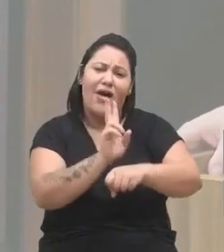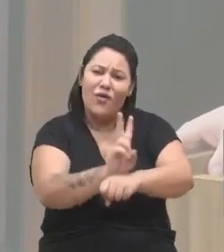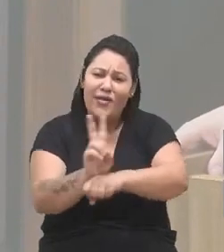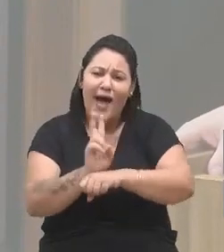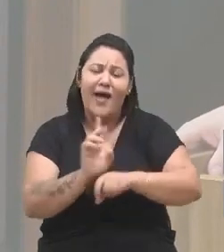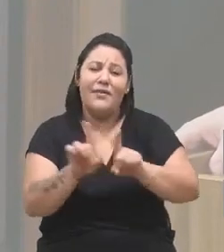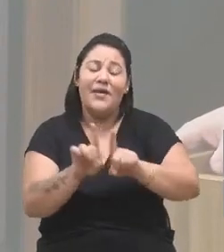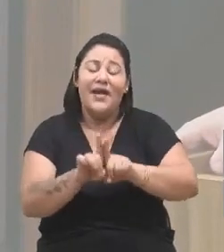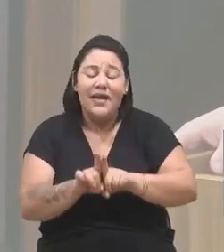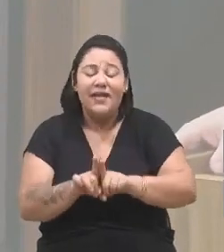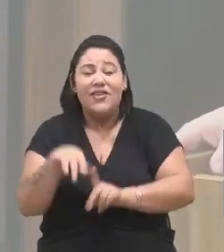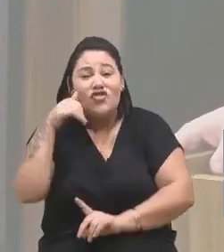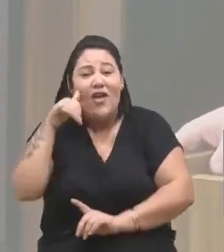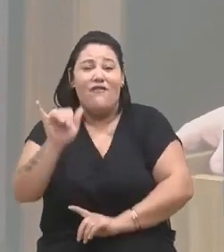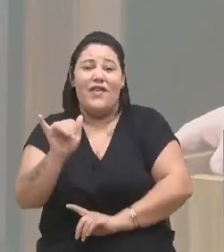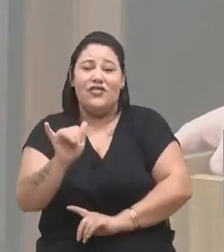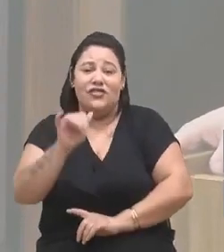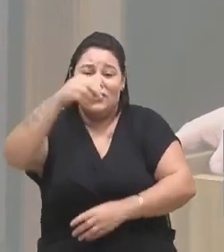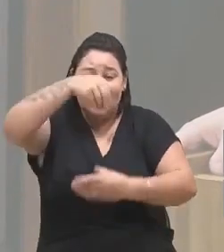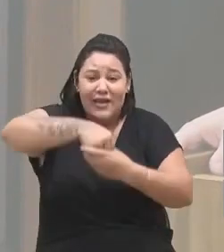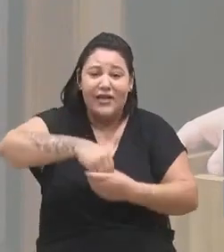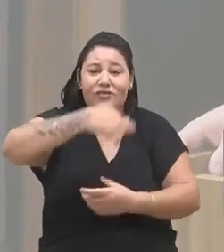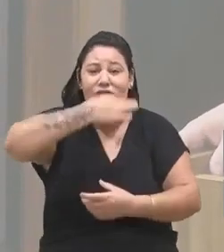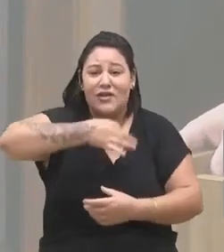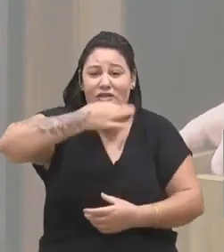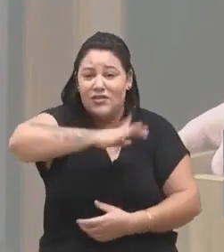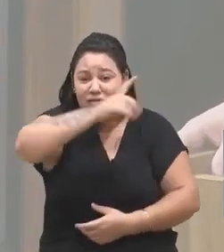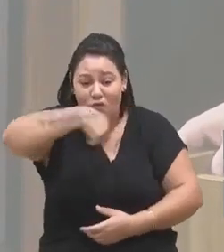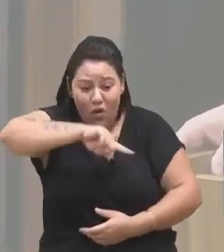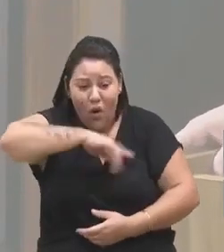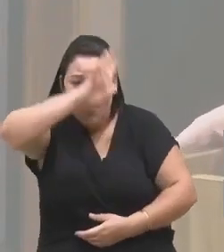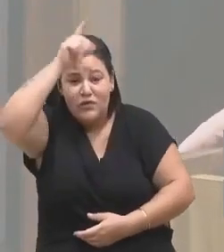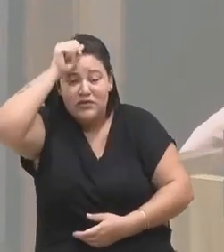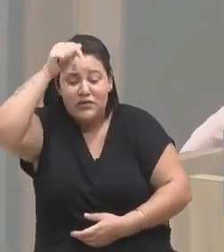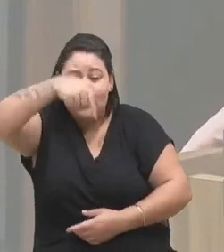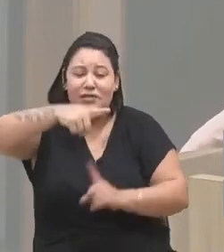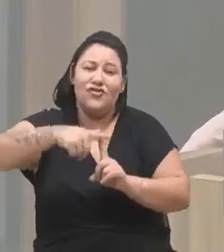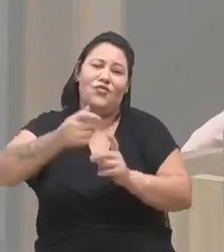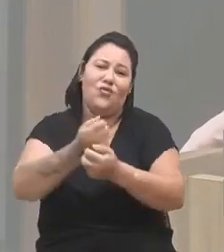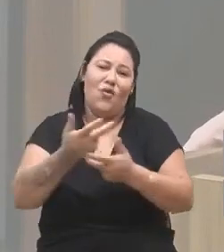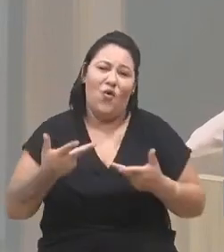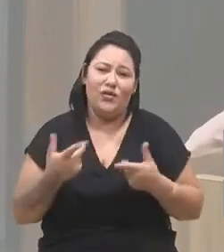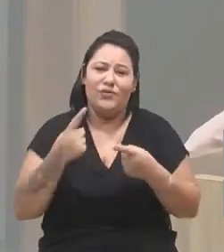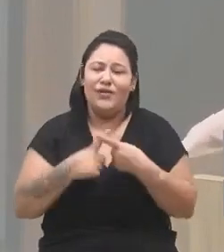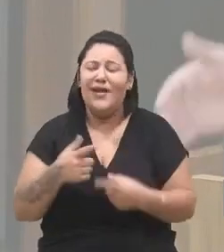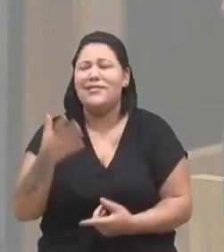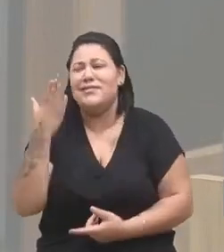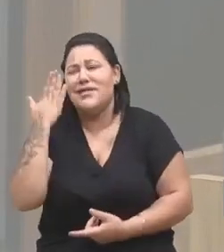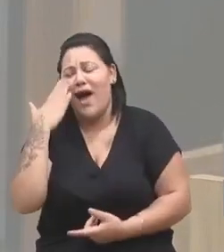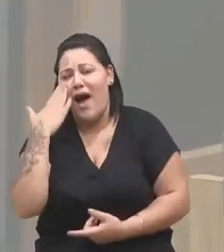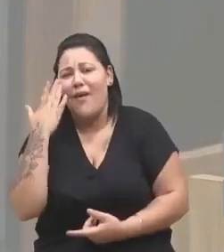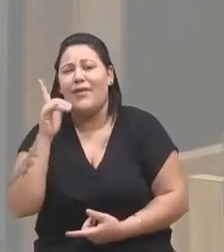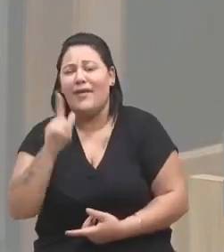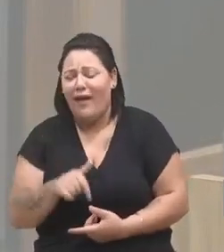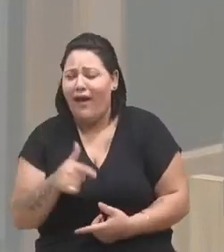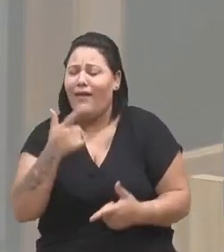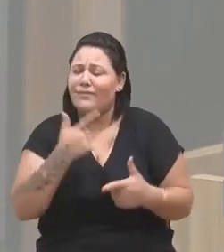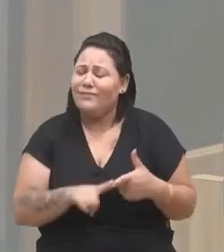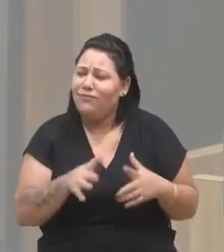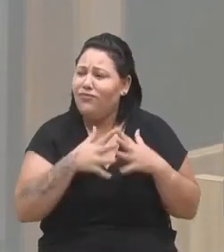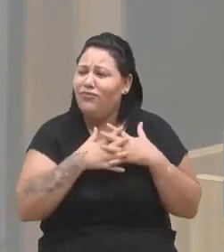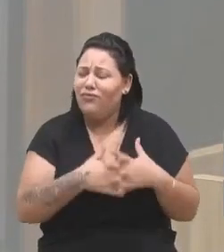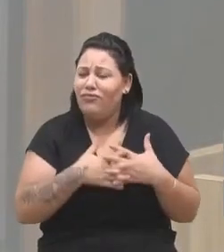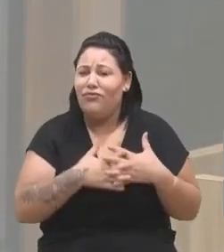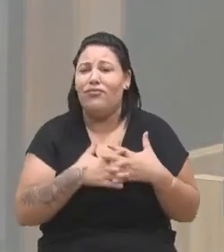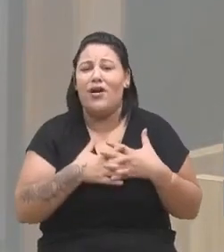sim, em nosso município, esse tipo de situação, que a gente sabe que traz um transtorno não só para a pessoa que é